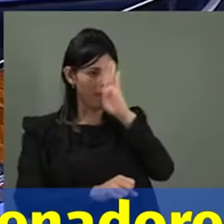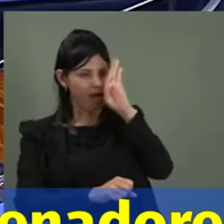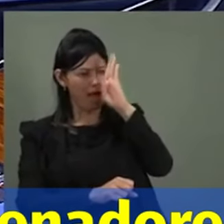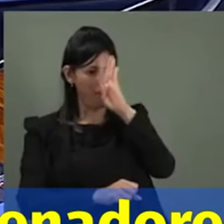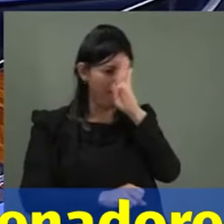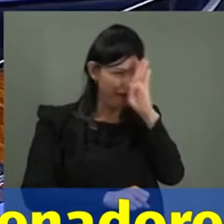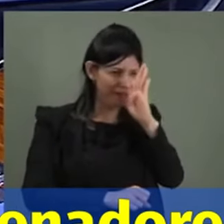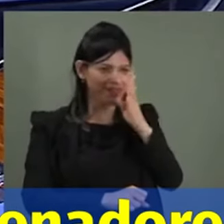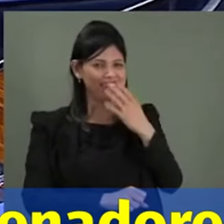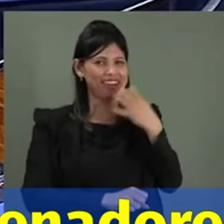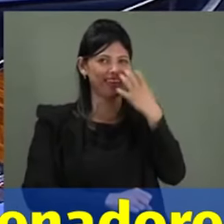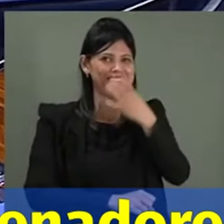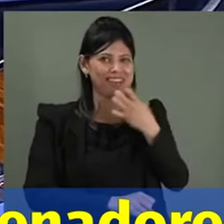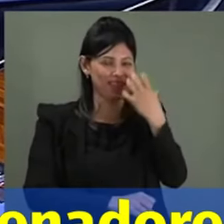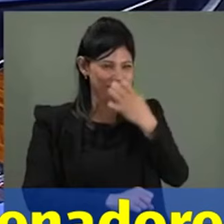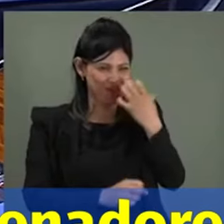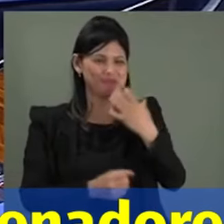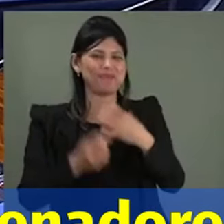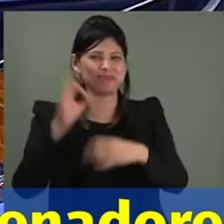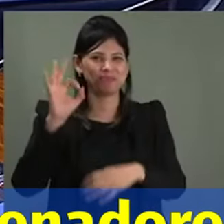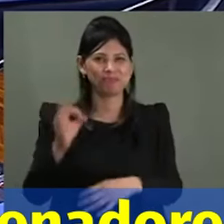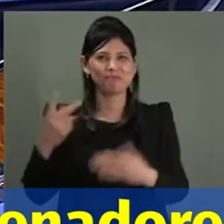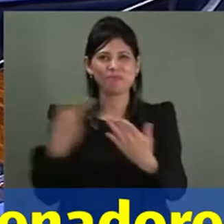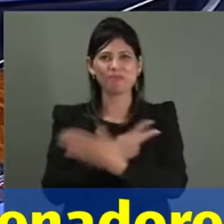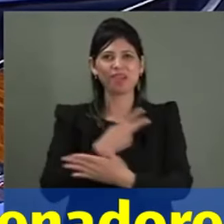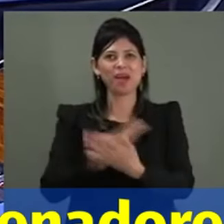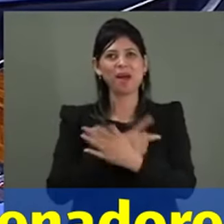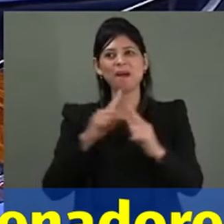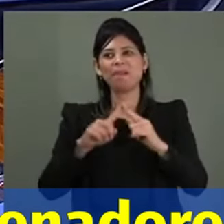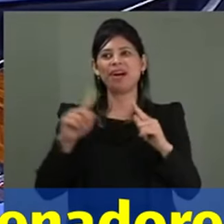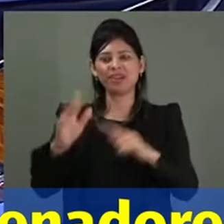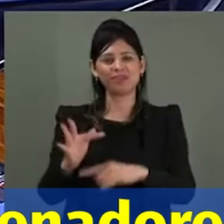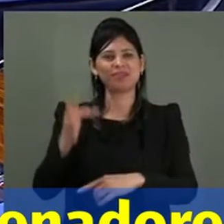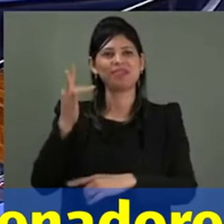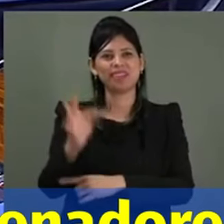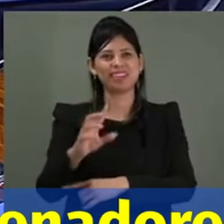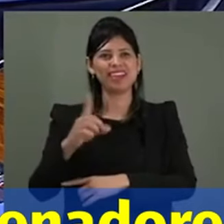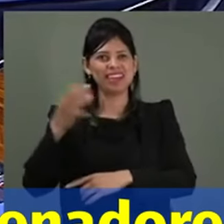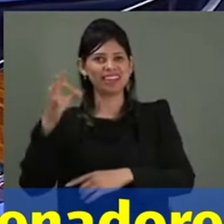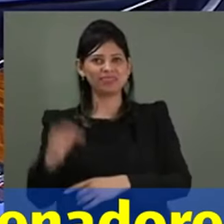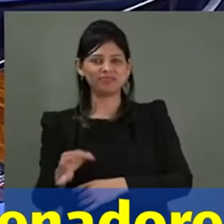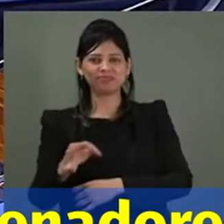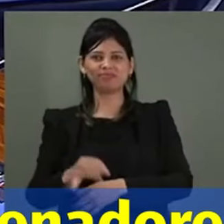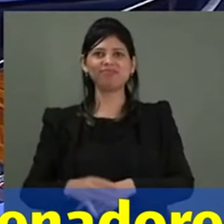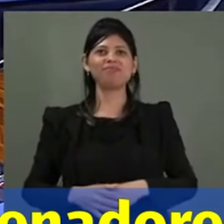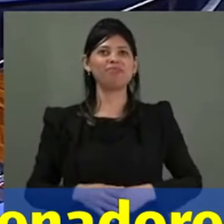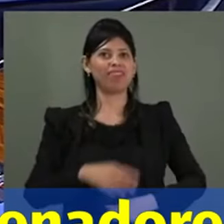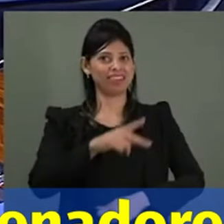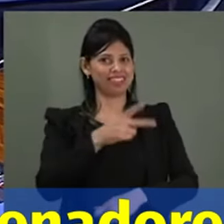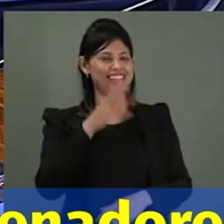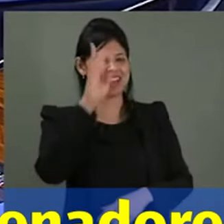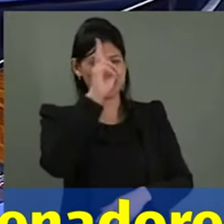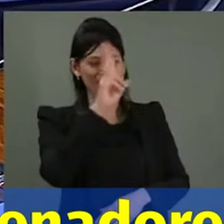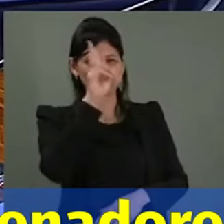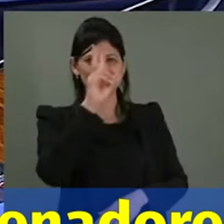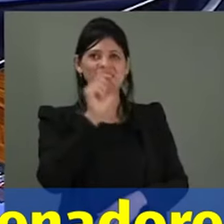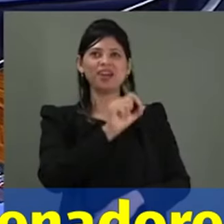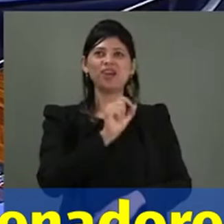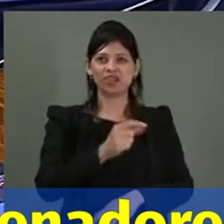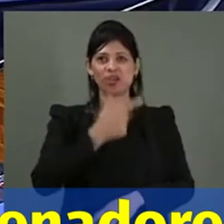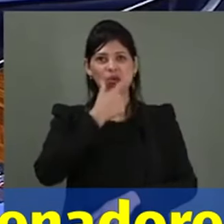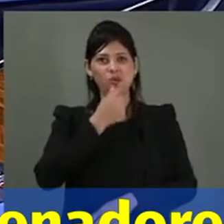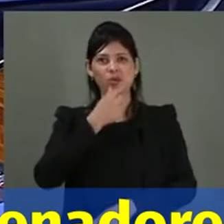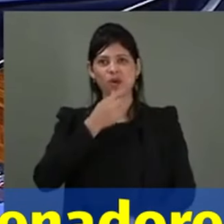errado, mas a melodia está certa, se o senhor entrar no Youtube e colocar, porque antigamente lembra que Vanusa foi cantar o hino nacional na Assembleia